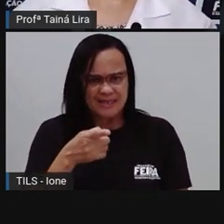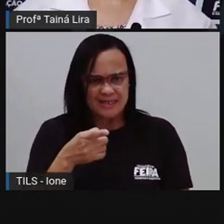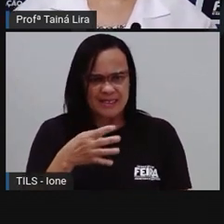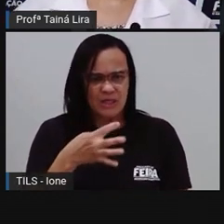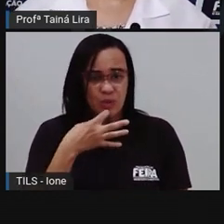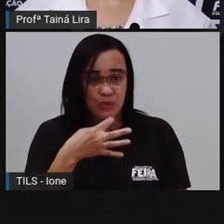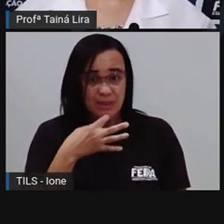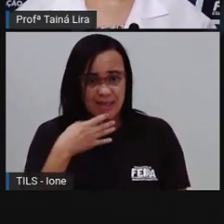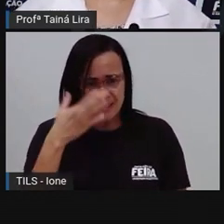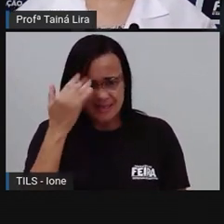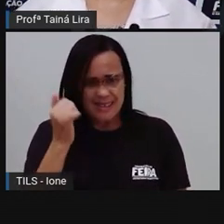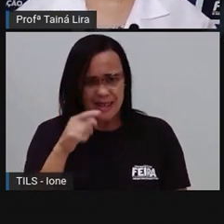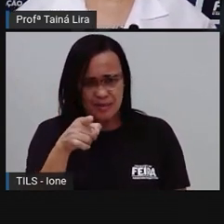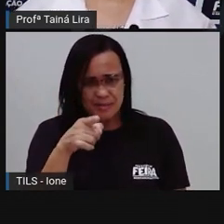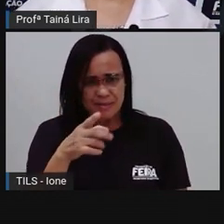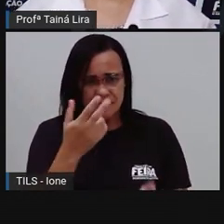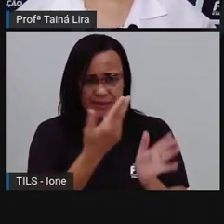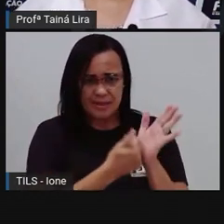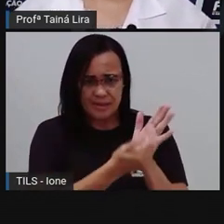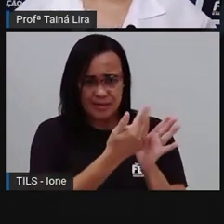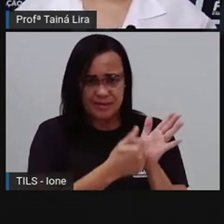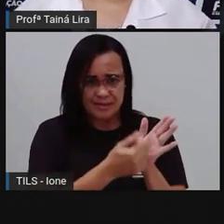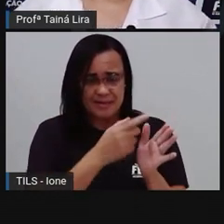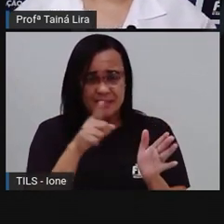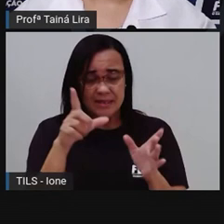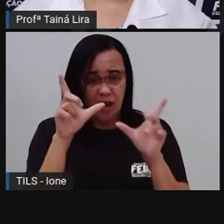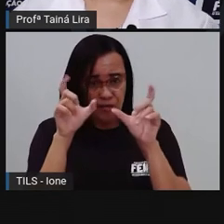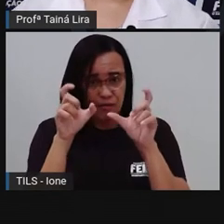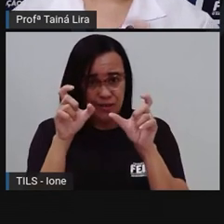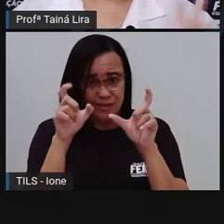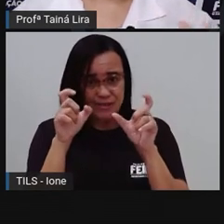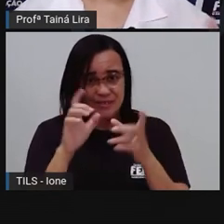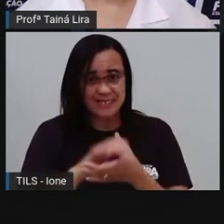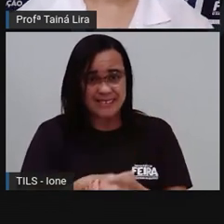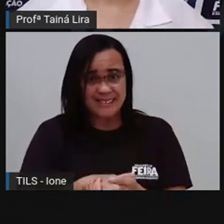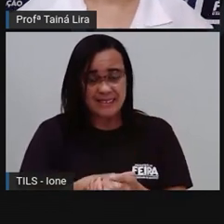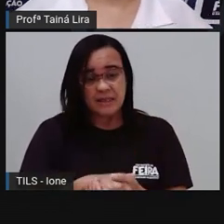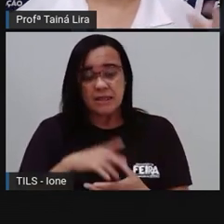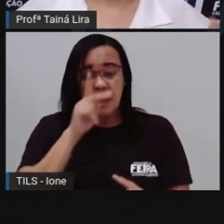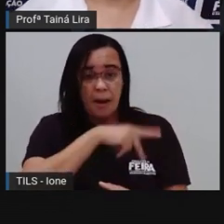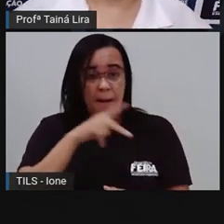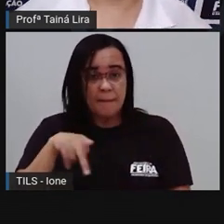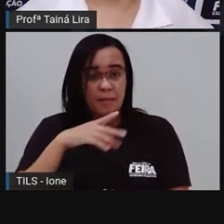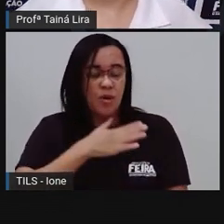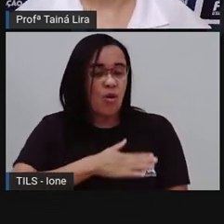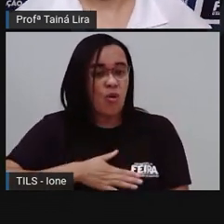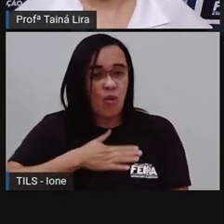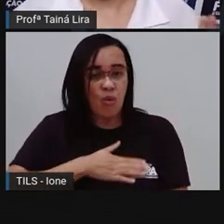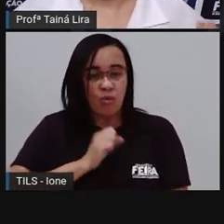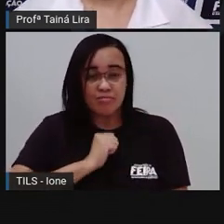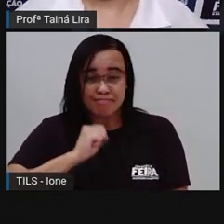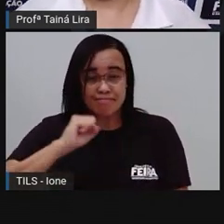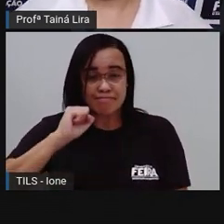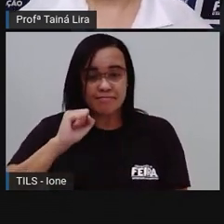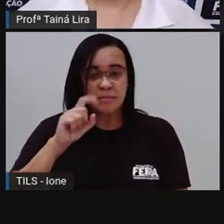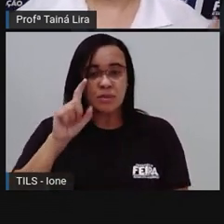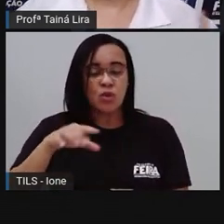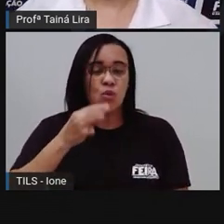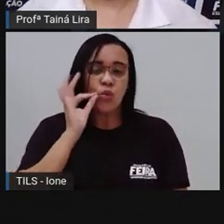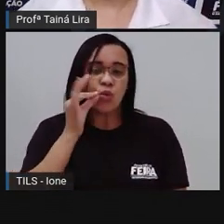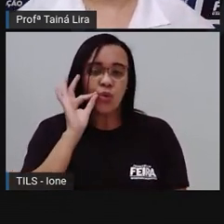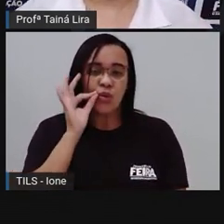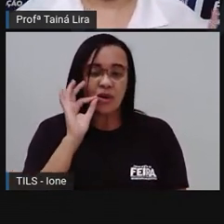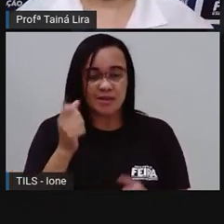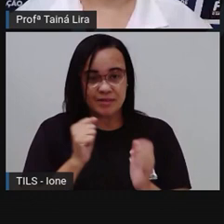Que imagem será essa aqui, segundo ano? Ah, isso aqui, ó, eu adoro comer isso aqui com um cafezinho, ó. O que será esse aí?